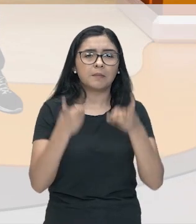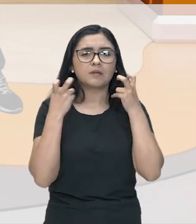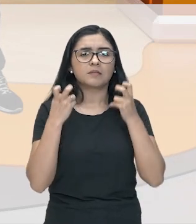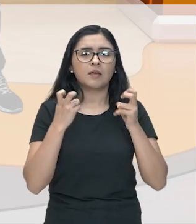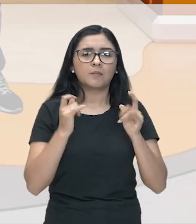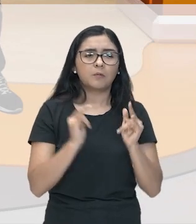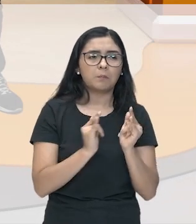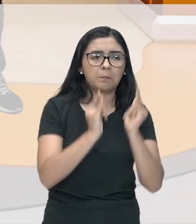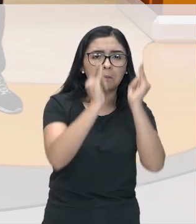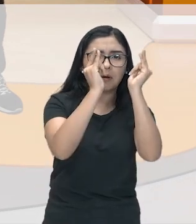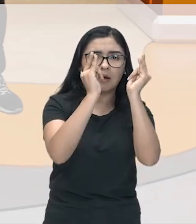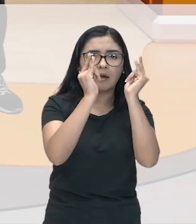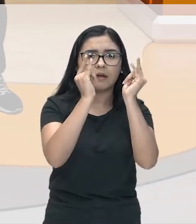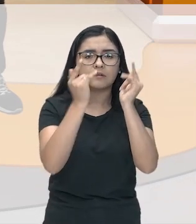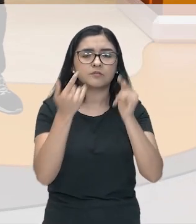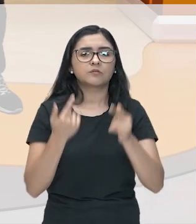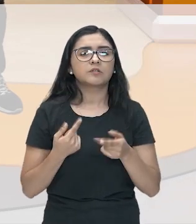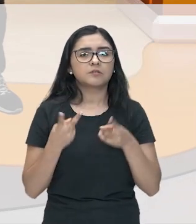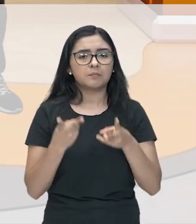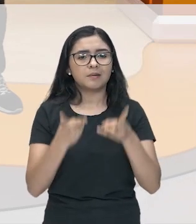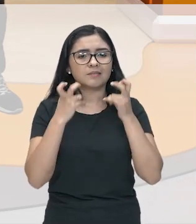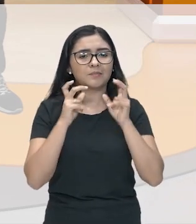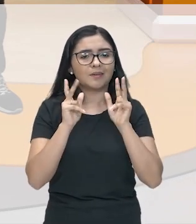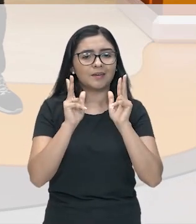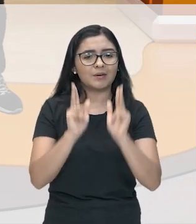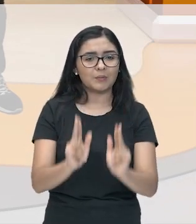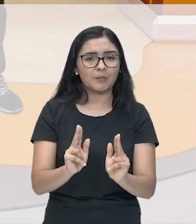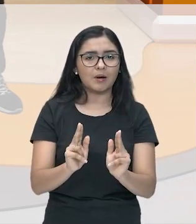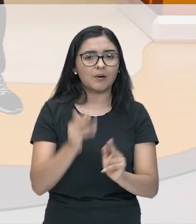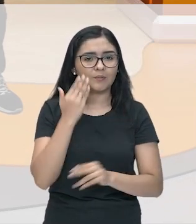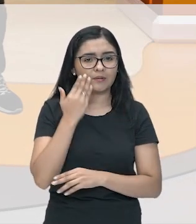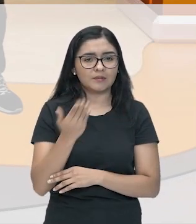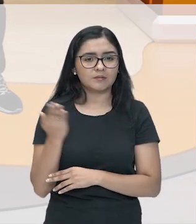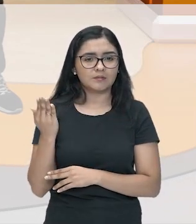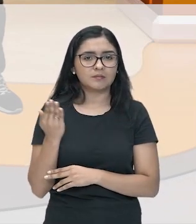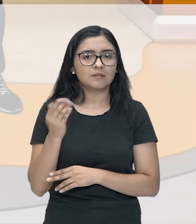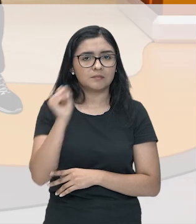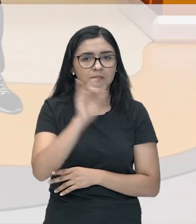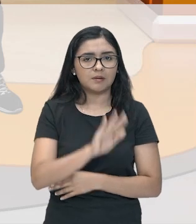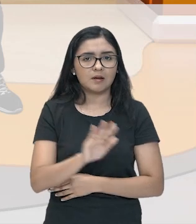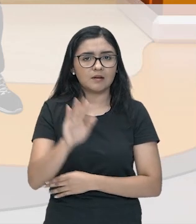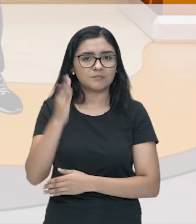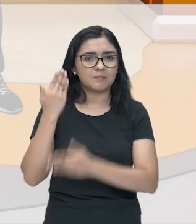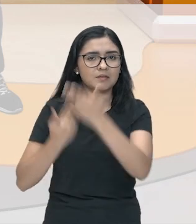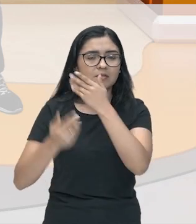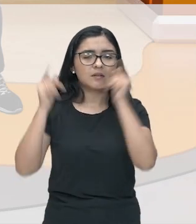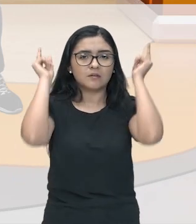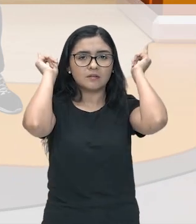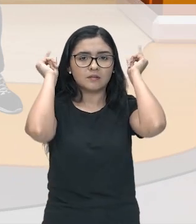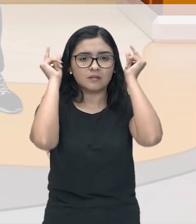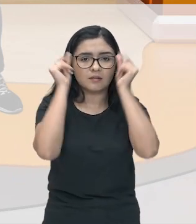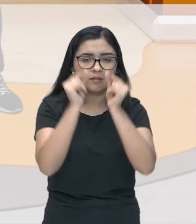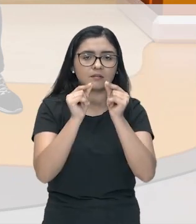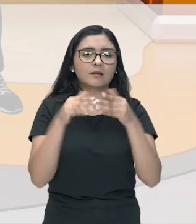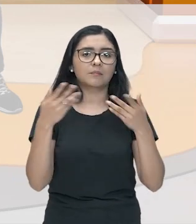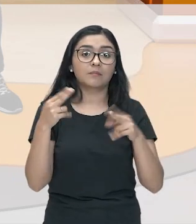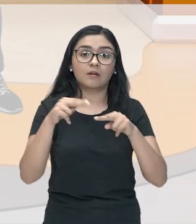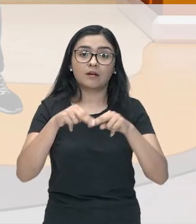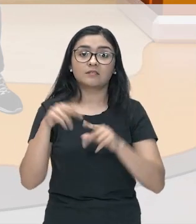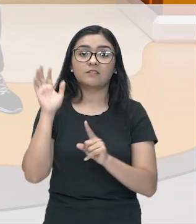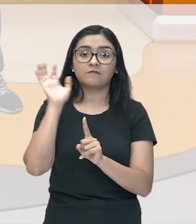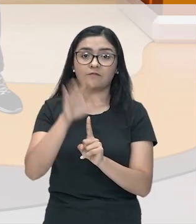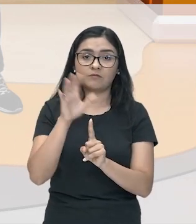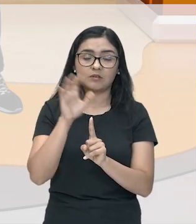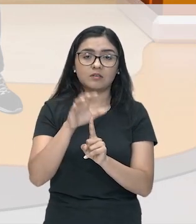com umas colunas parecidas com essa que a gente observa aqui nessa imagem, olha aí de onde vem a influência na arquitetura.